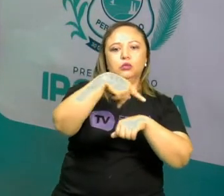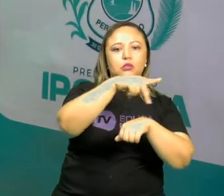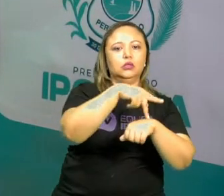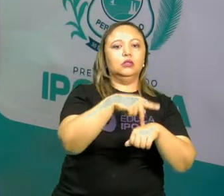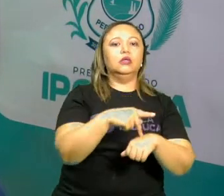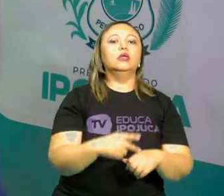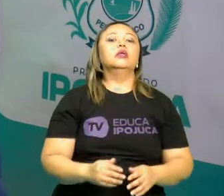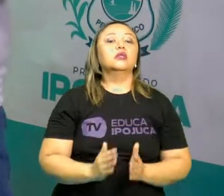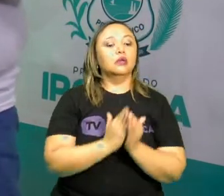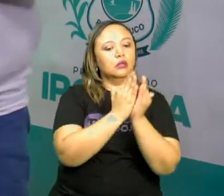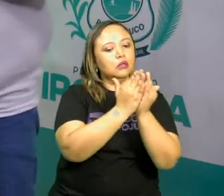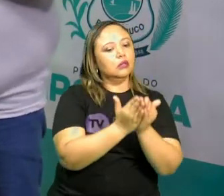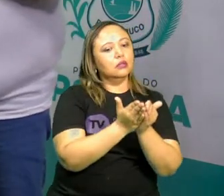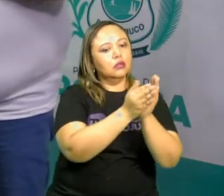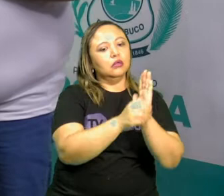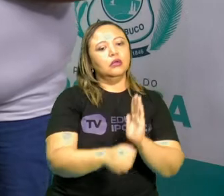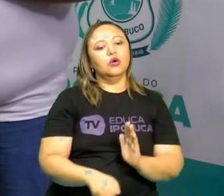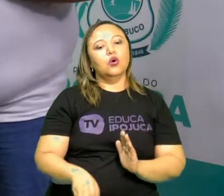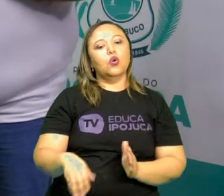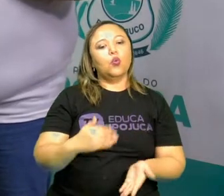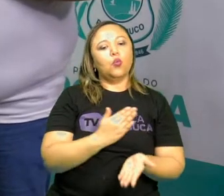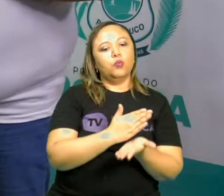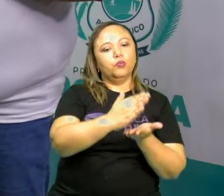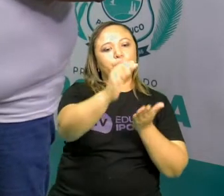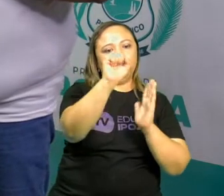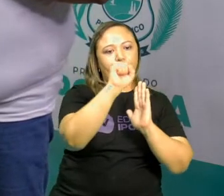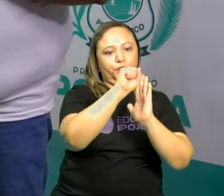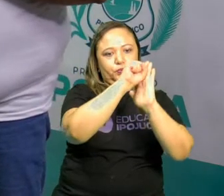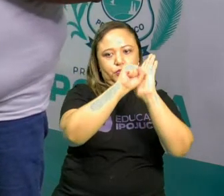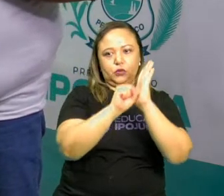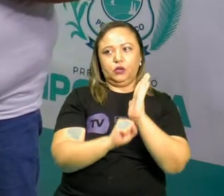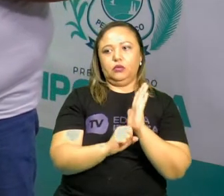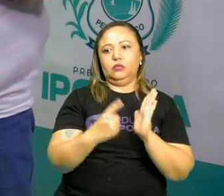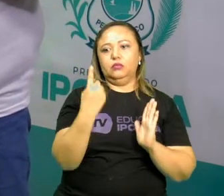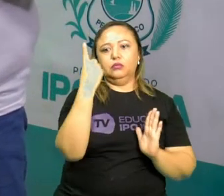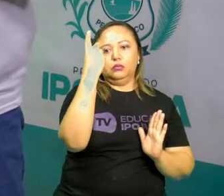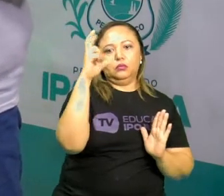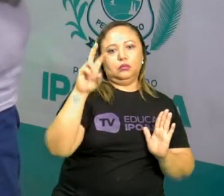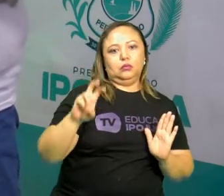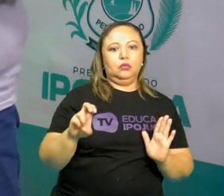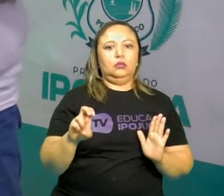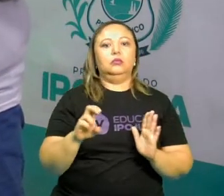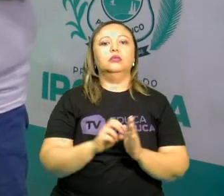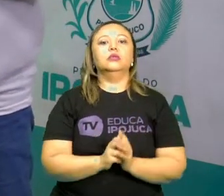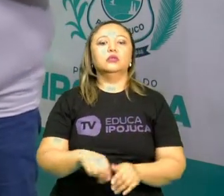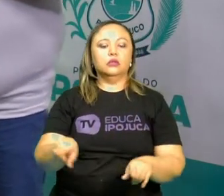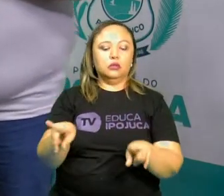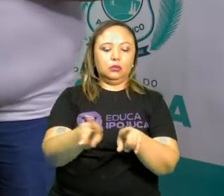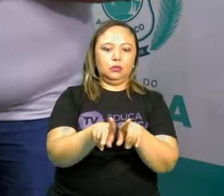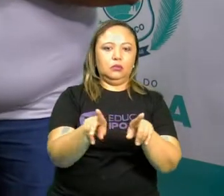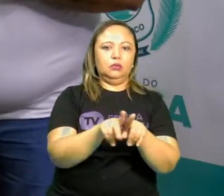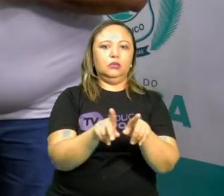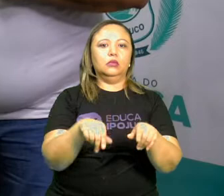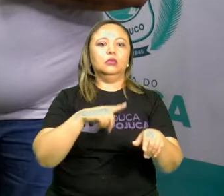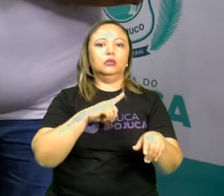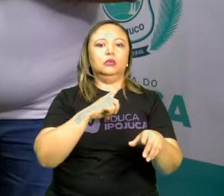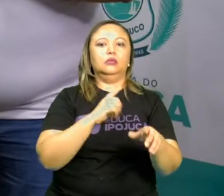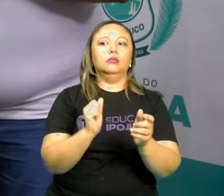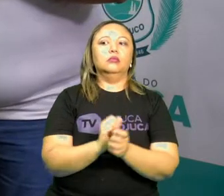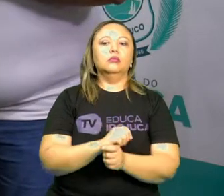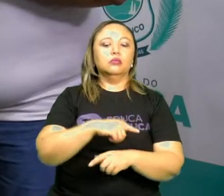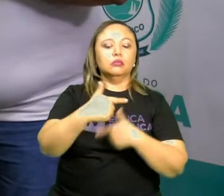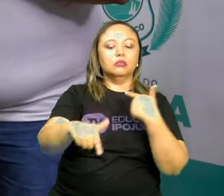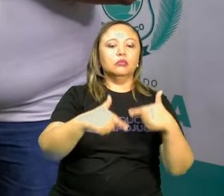século XV, fortunas foram acumuladas às custas do trabalho escravo nas colônias, com a extração